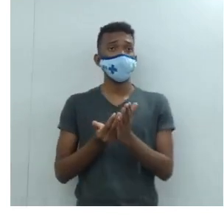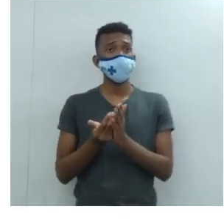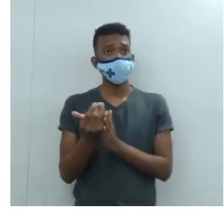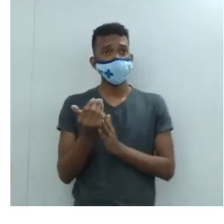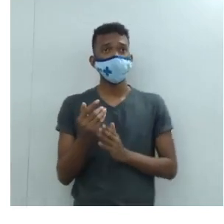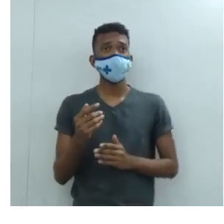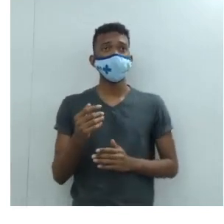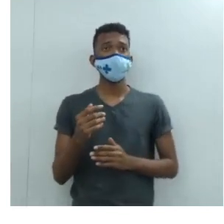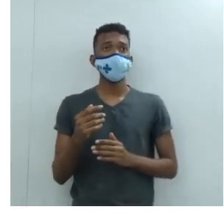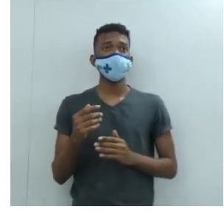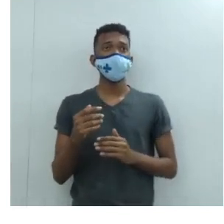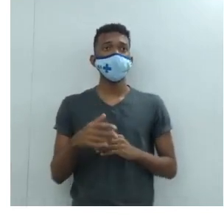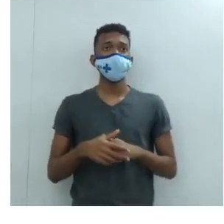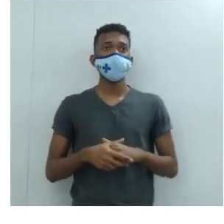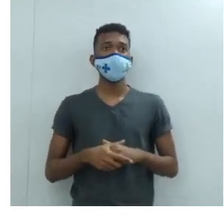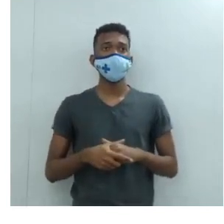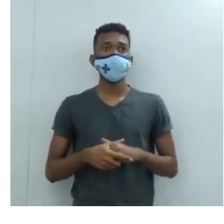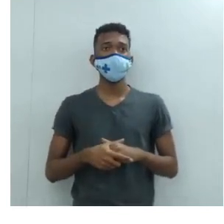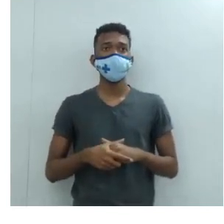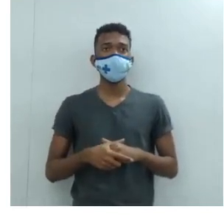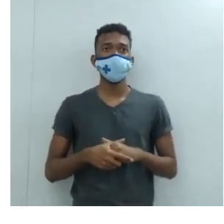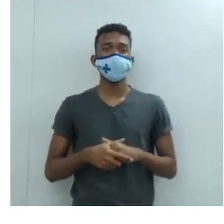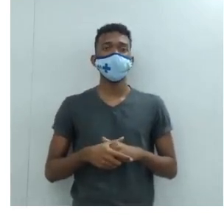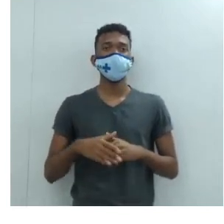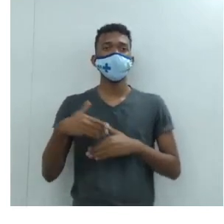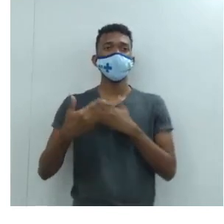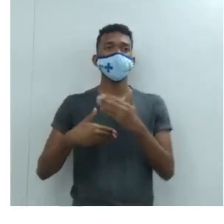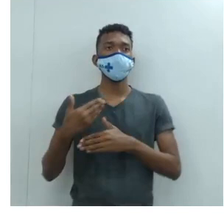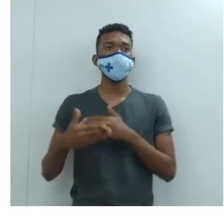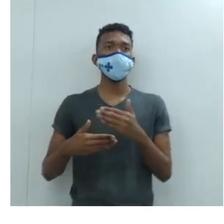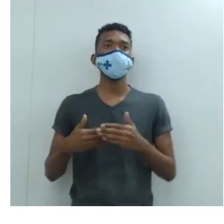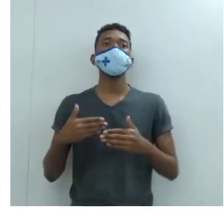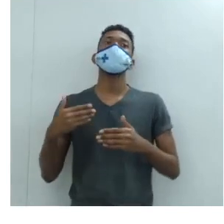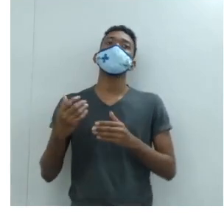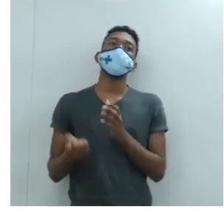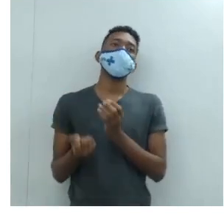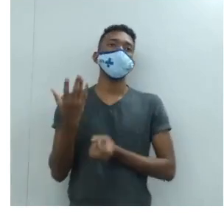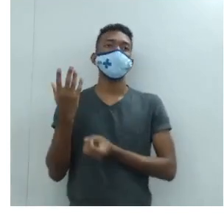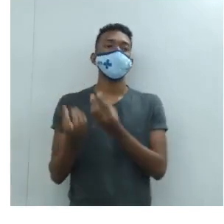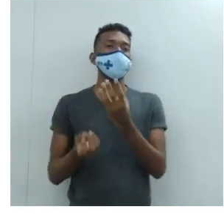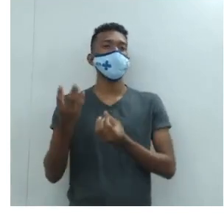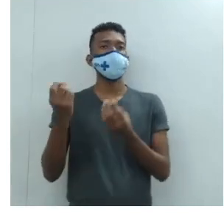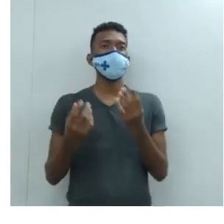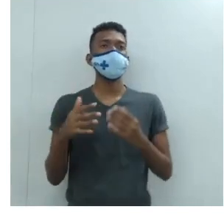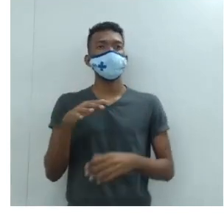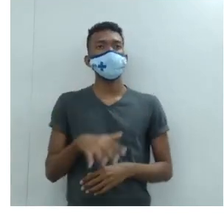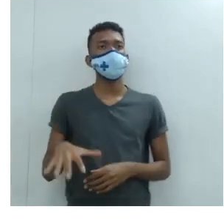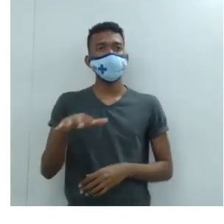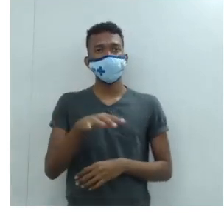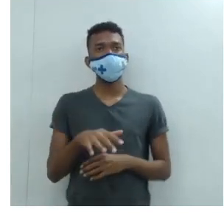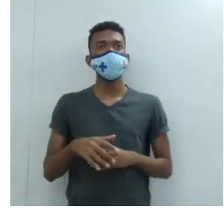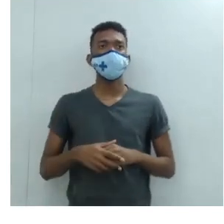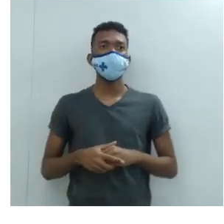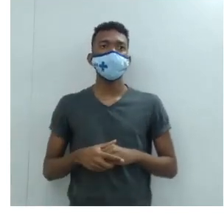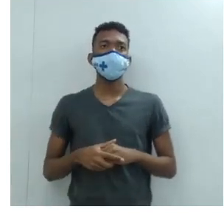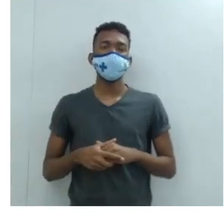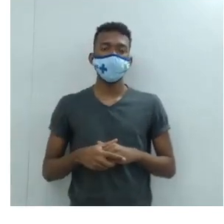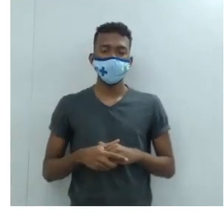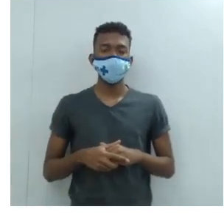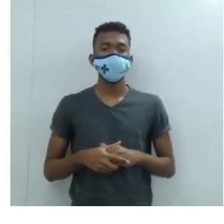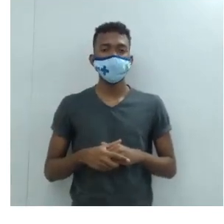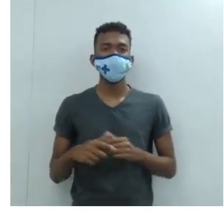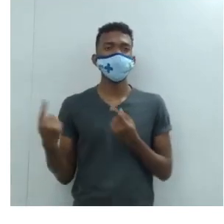tendência com as primeiras manifestações maneiristas, e a contra